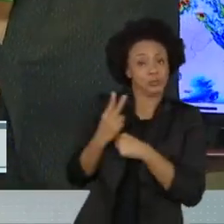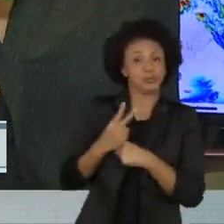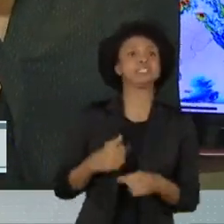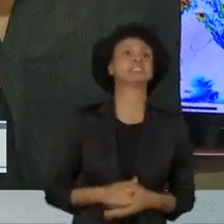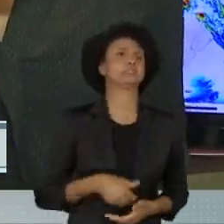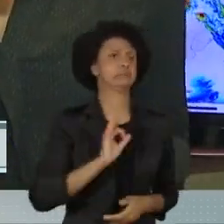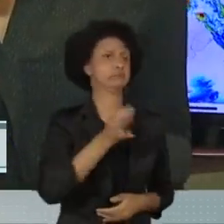bastante.